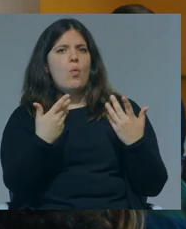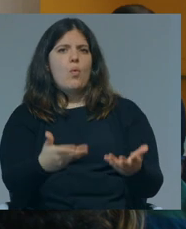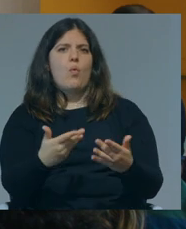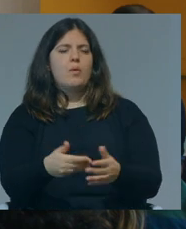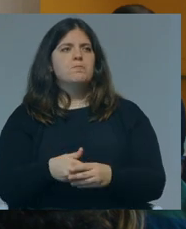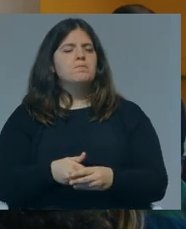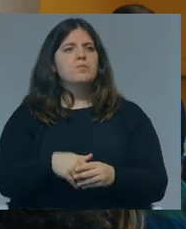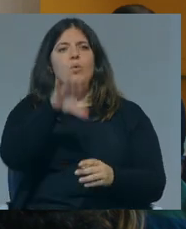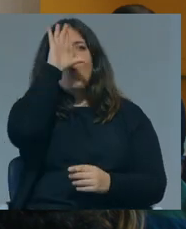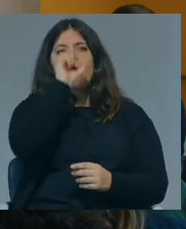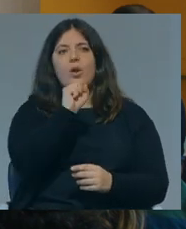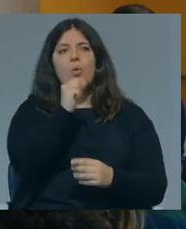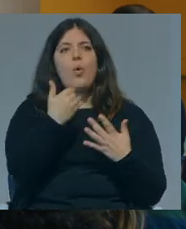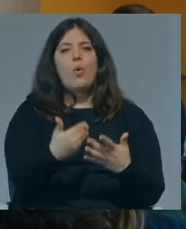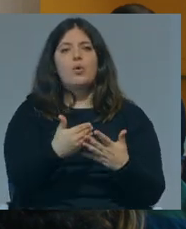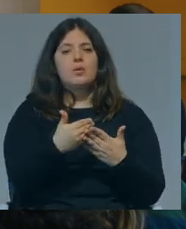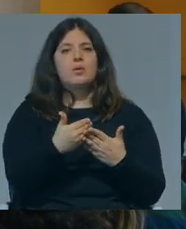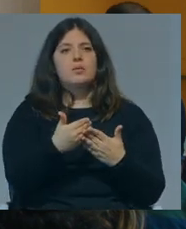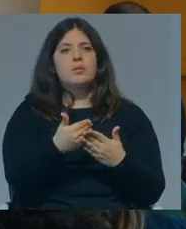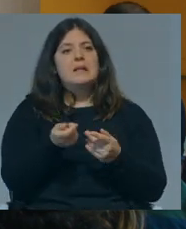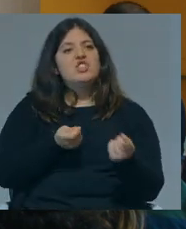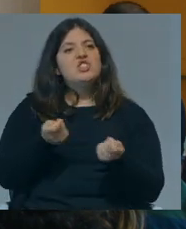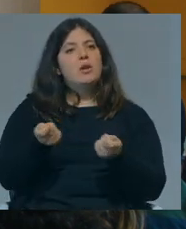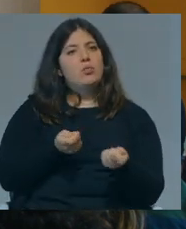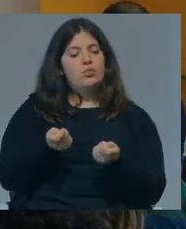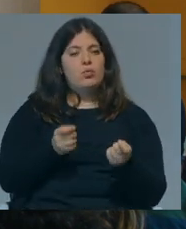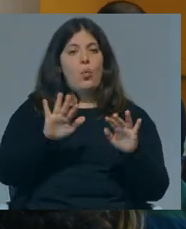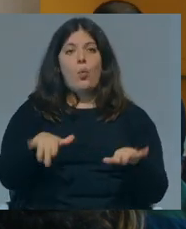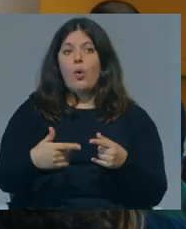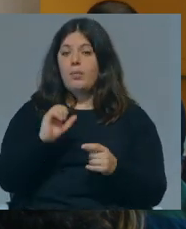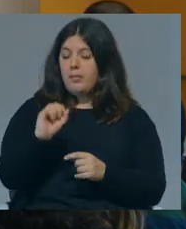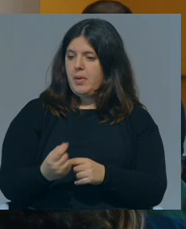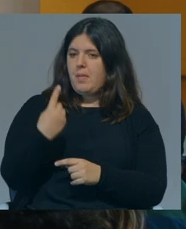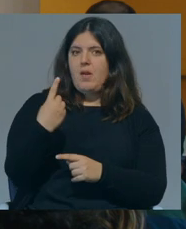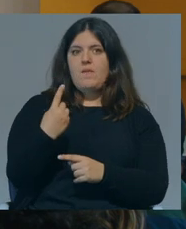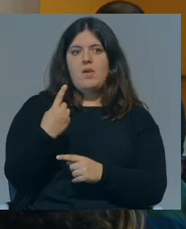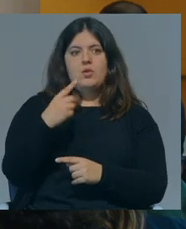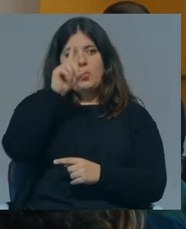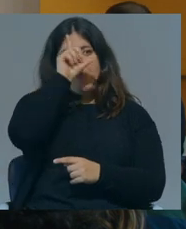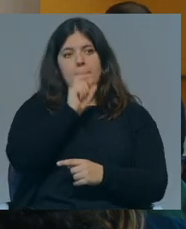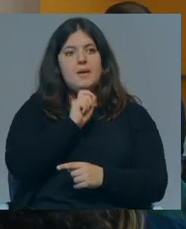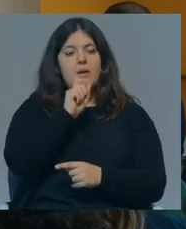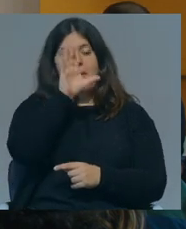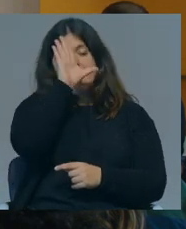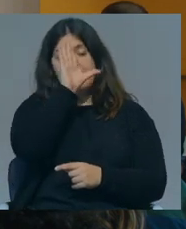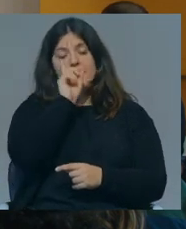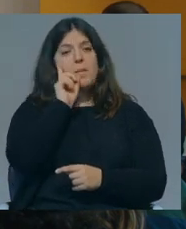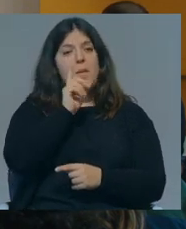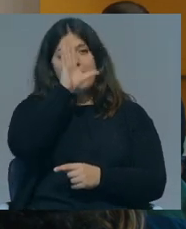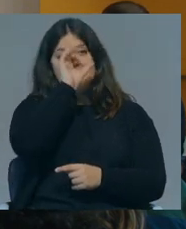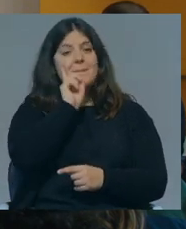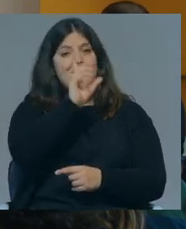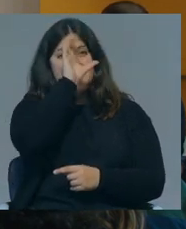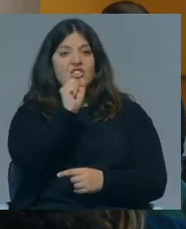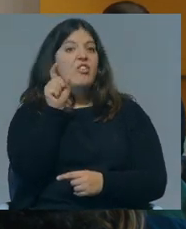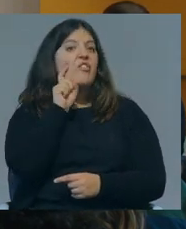com este governo, o governo que agora está em gestão, quando pela primeira vez surge uma Ministra da Defesa, o tipo de comentários